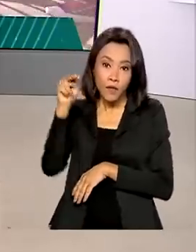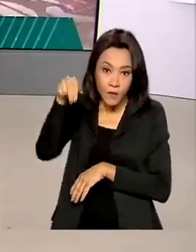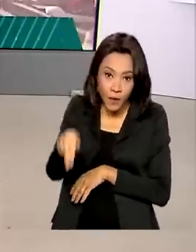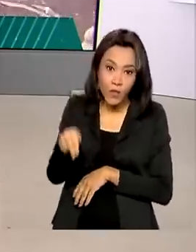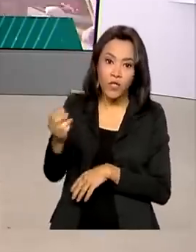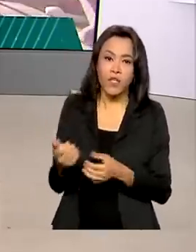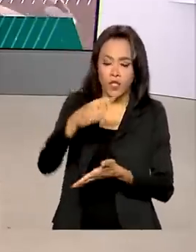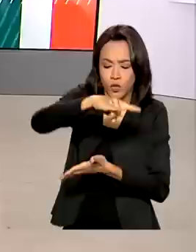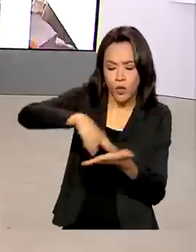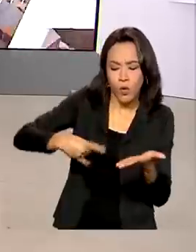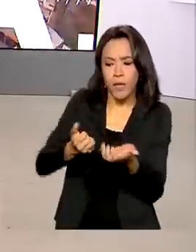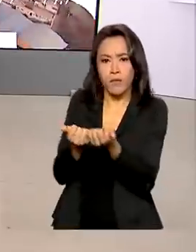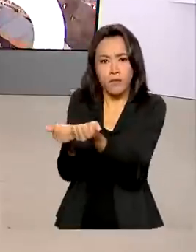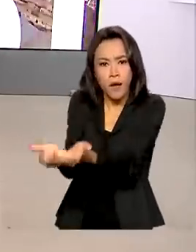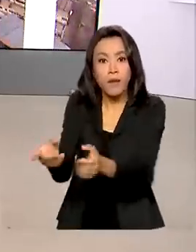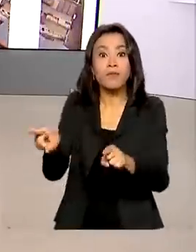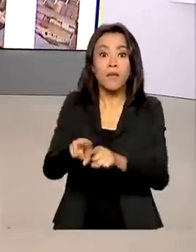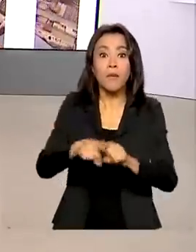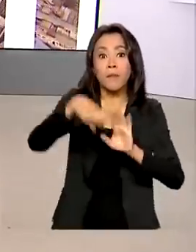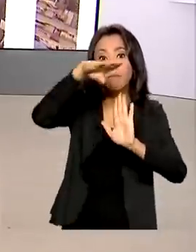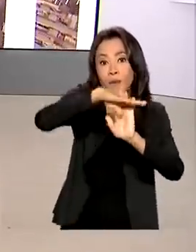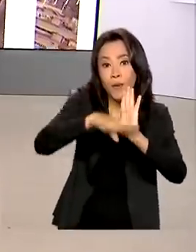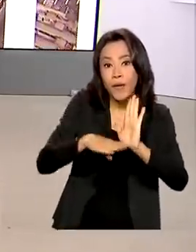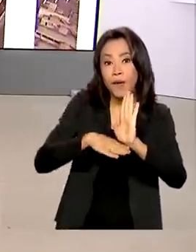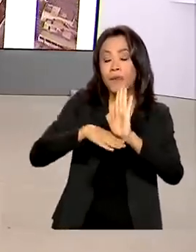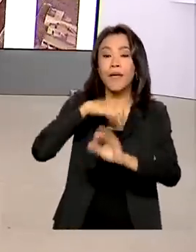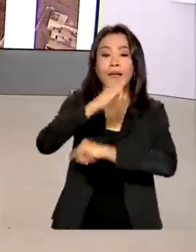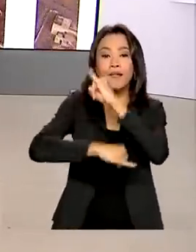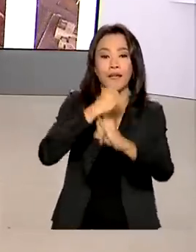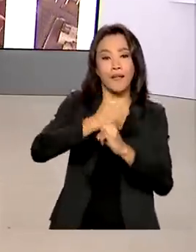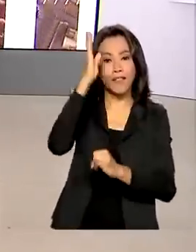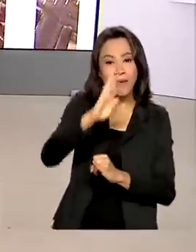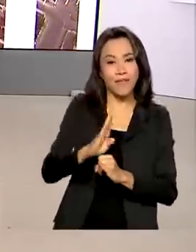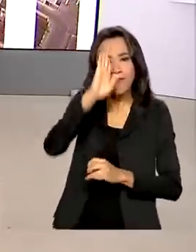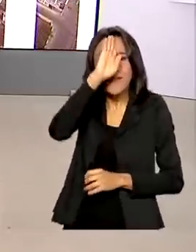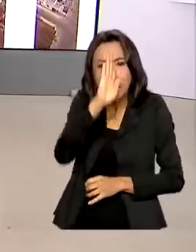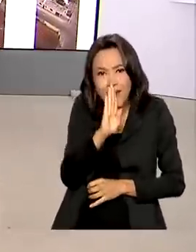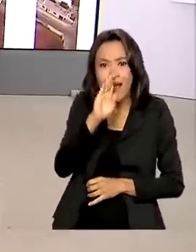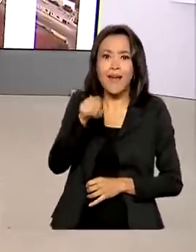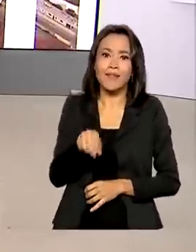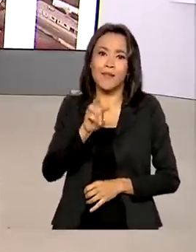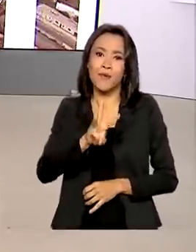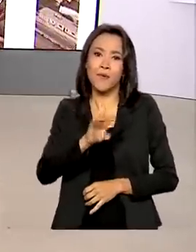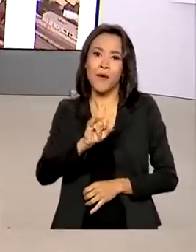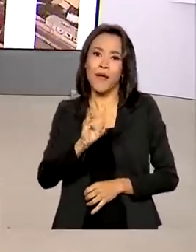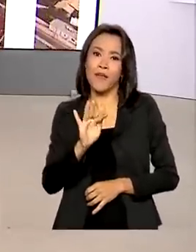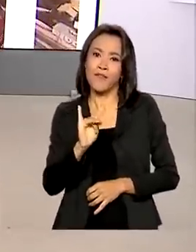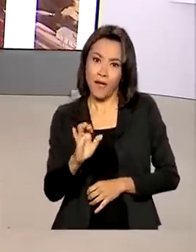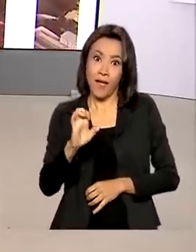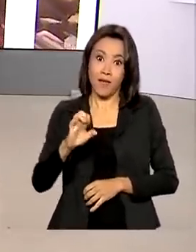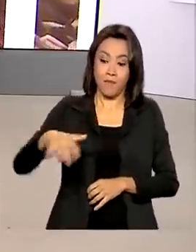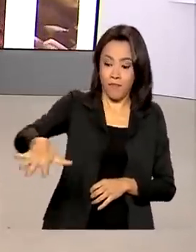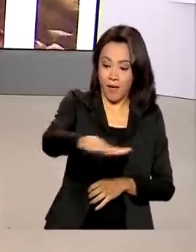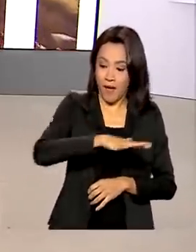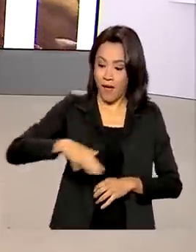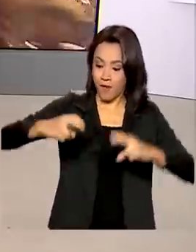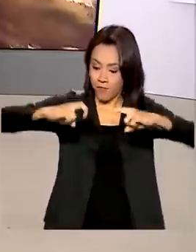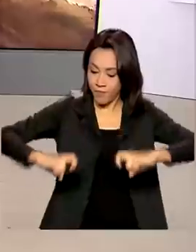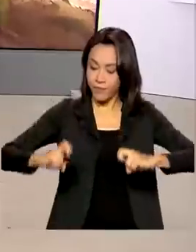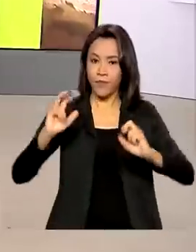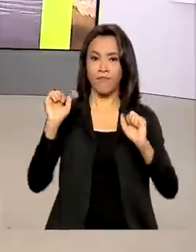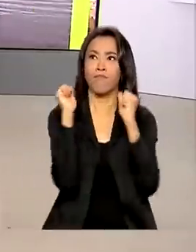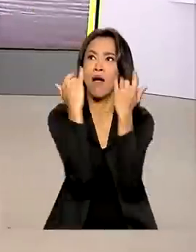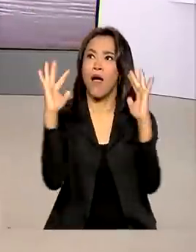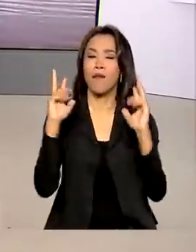apresentadas as ações do programa Internet Brasil, como conexão de graça via Wi-Fi para praças públicas e chips de